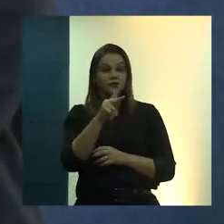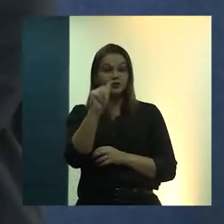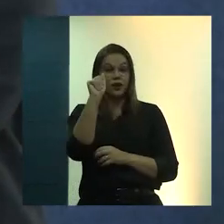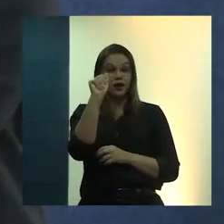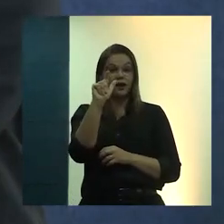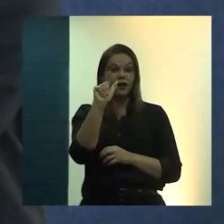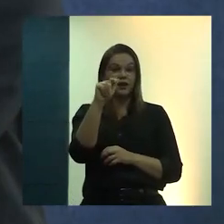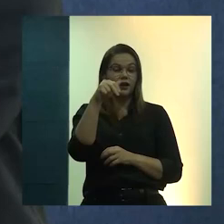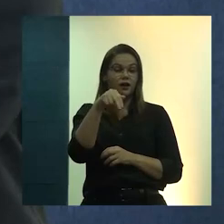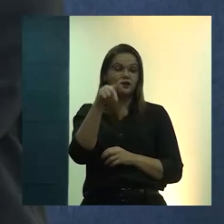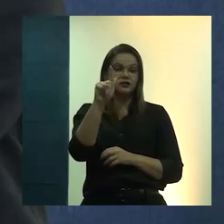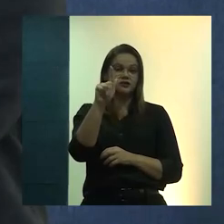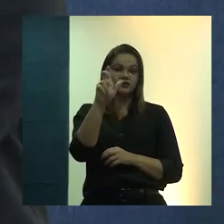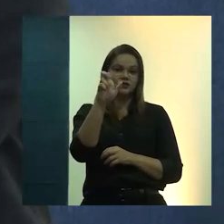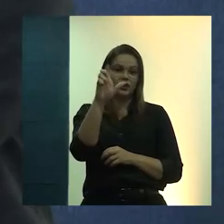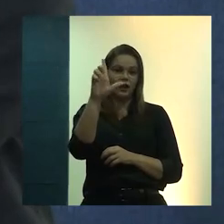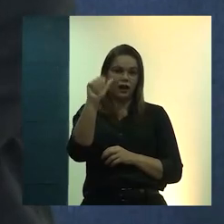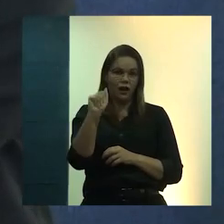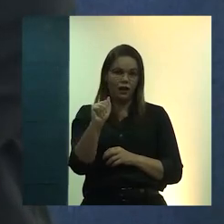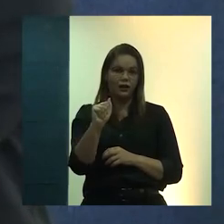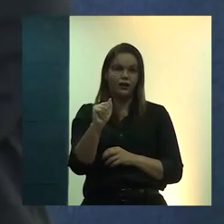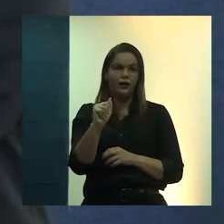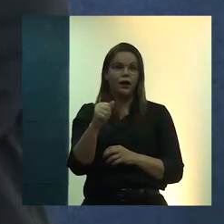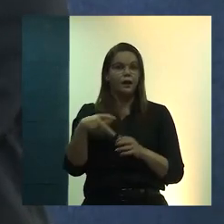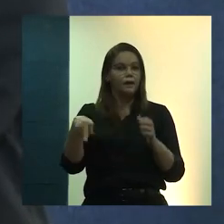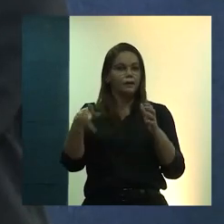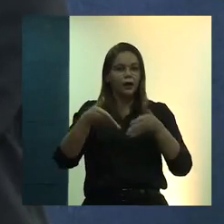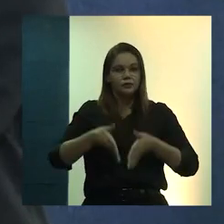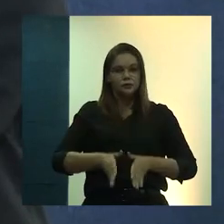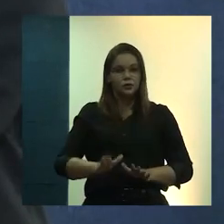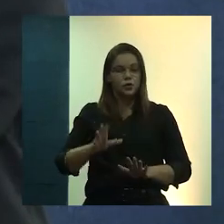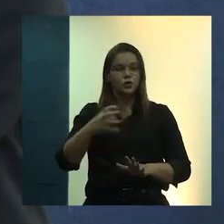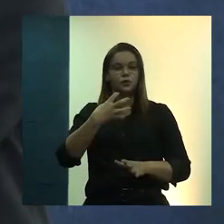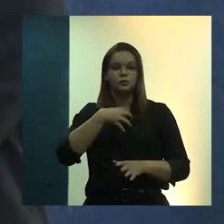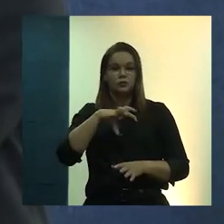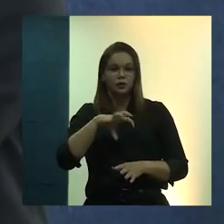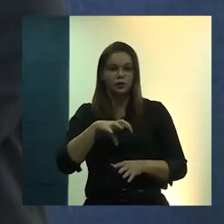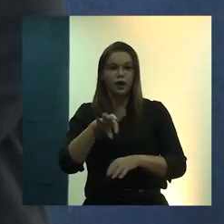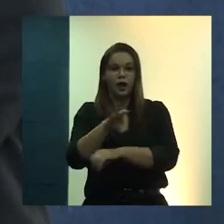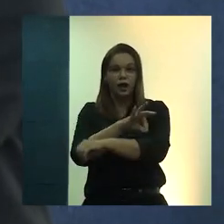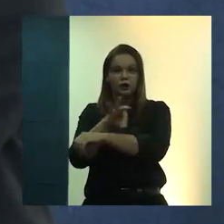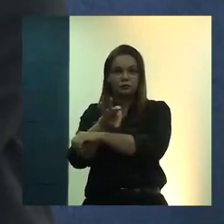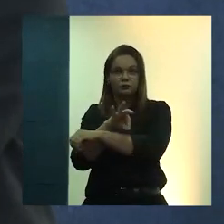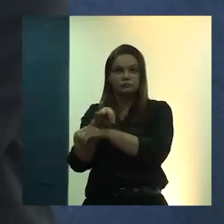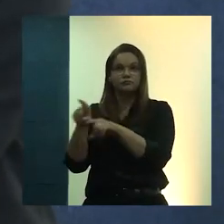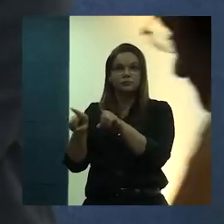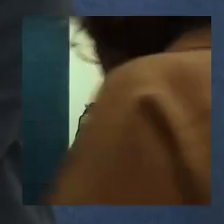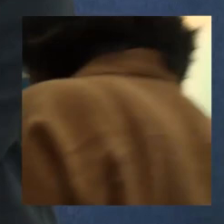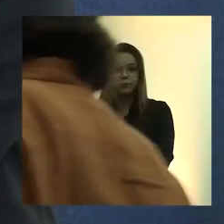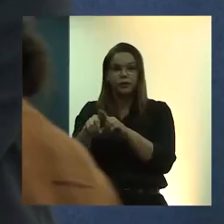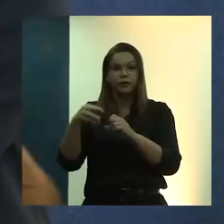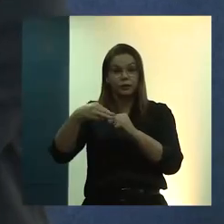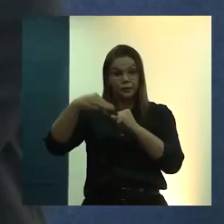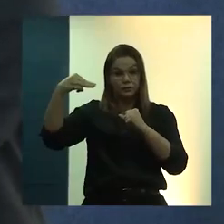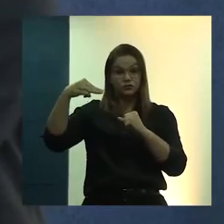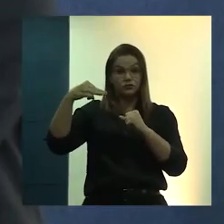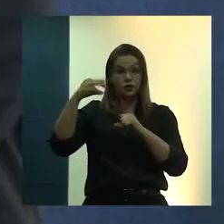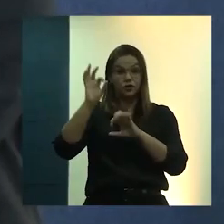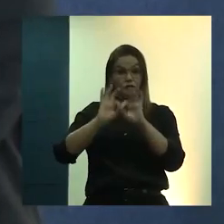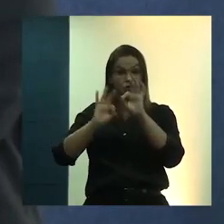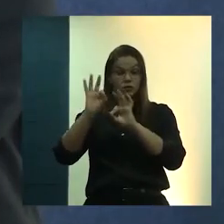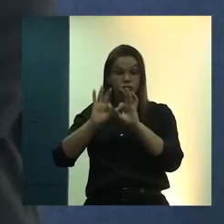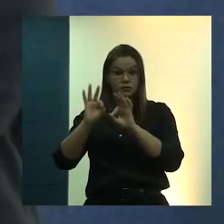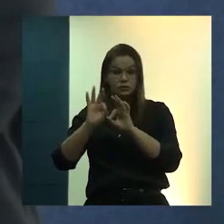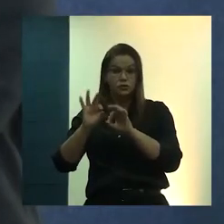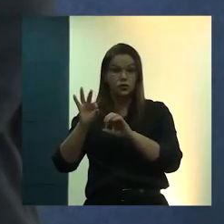A professora Ângela é baiana, arquiteta e urbanista, com mestrado em Planejamento Urbano e